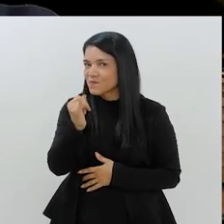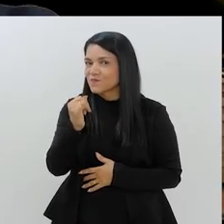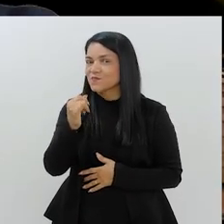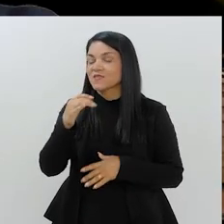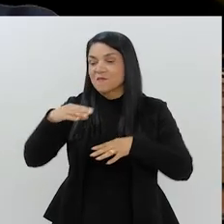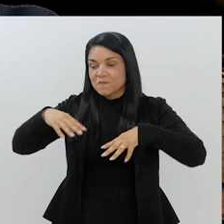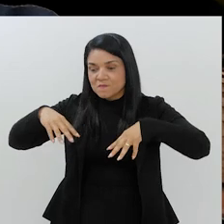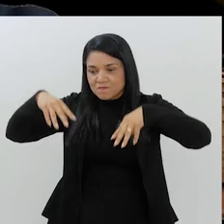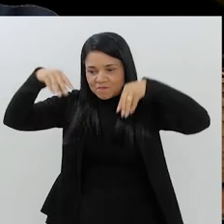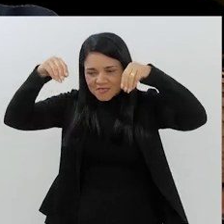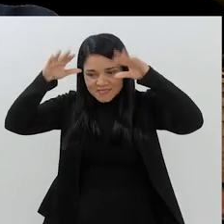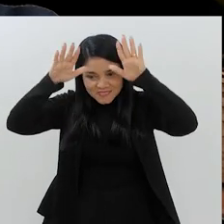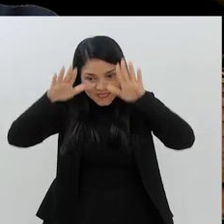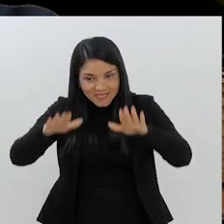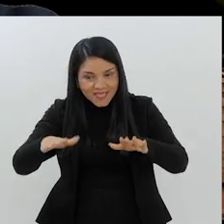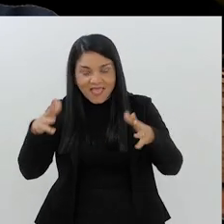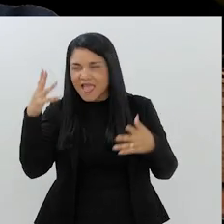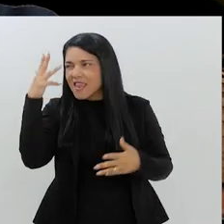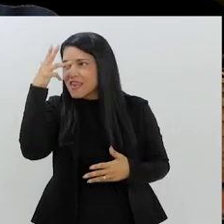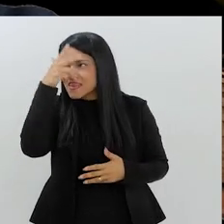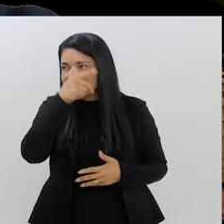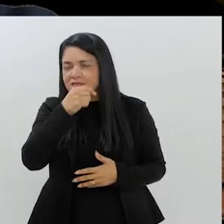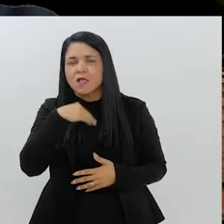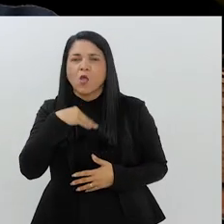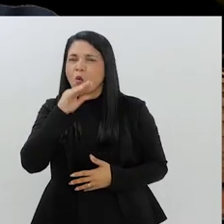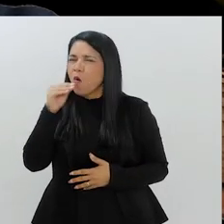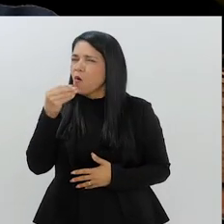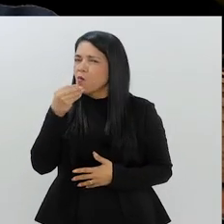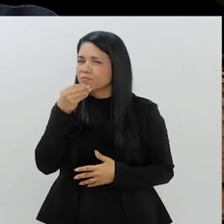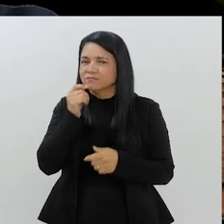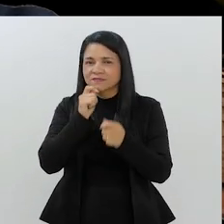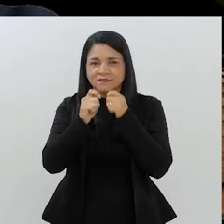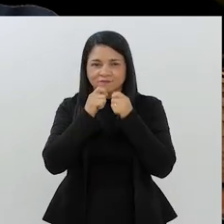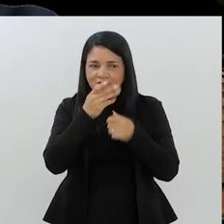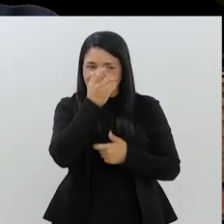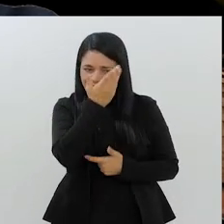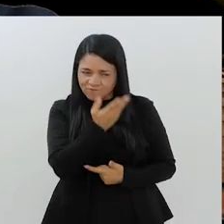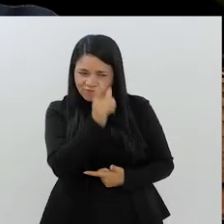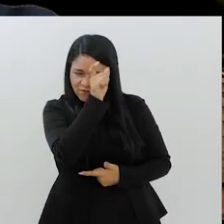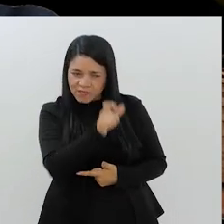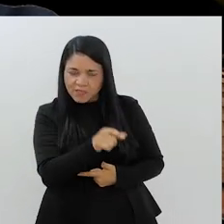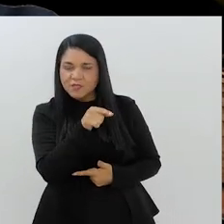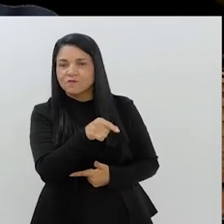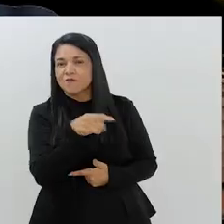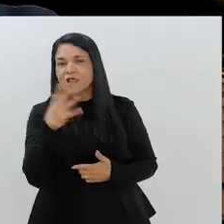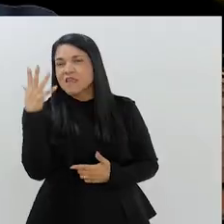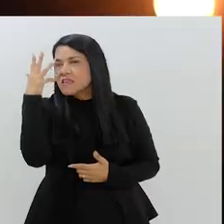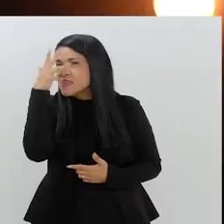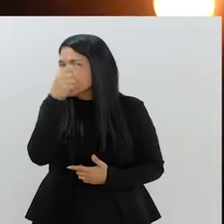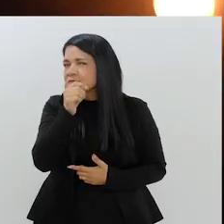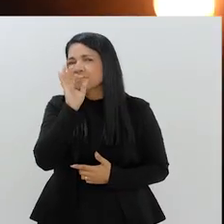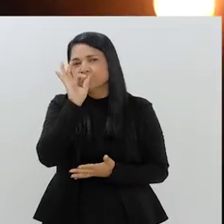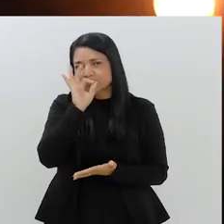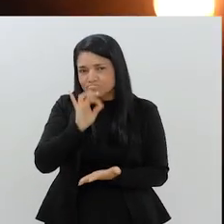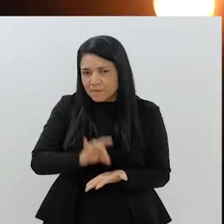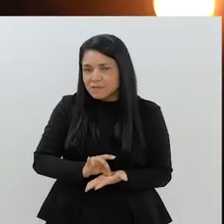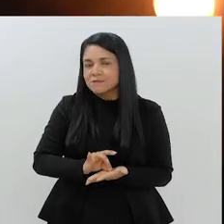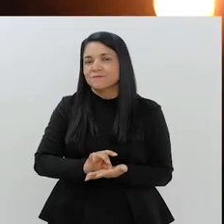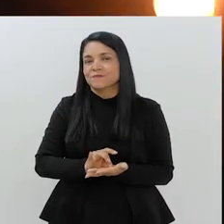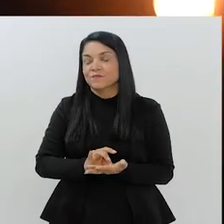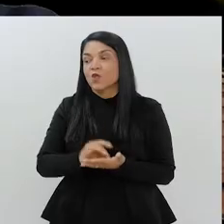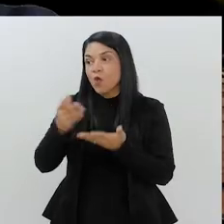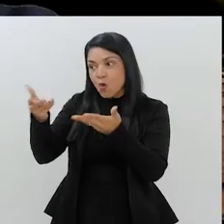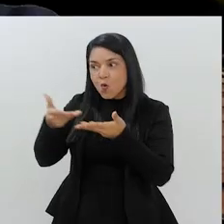é linda. Eu tive a oportunidade de entrevistar o Fernando lá, é muito bonita. Muito obrigado. Mesmo.